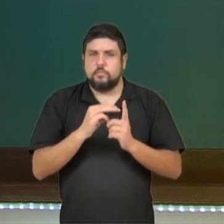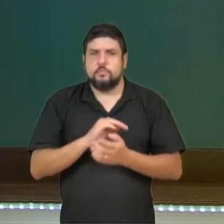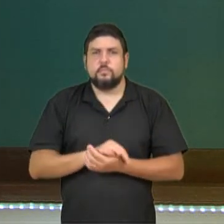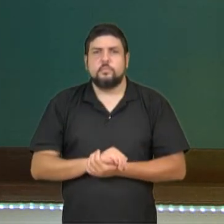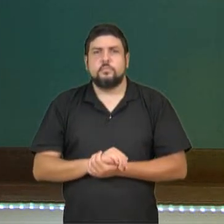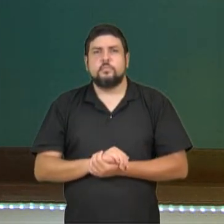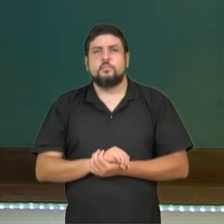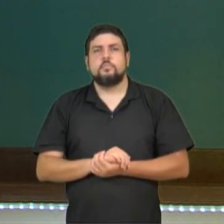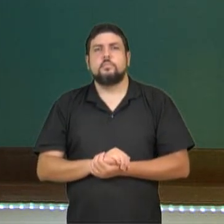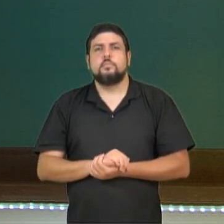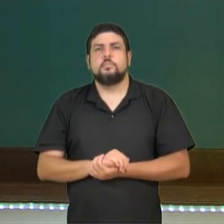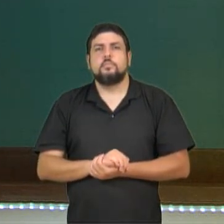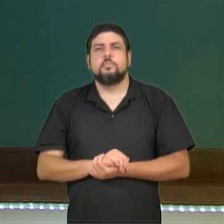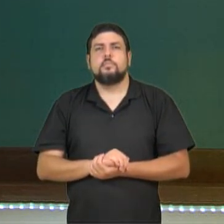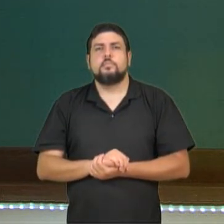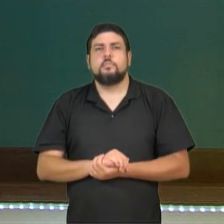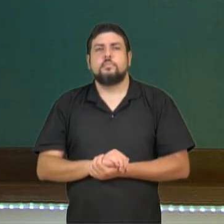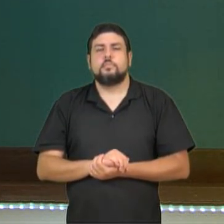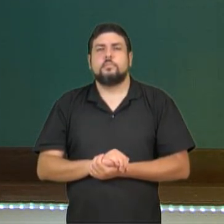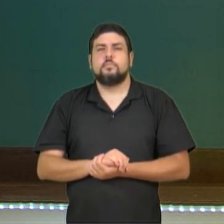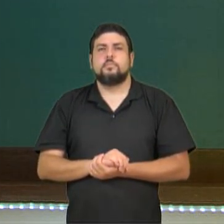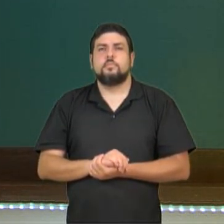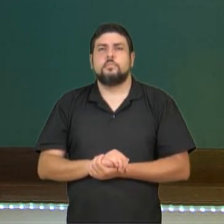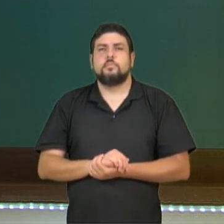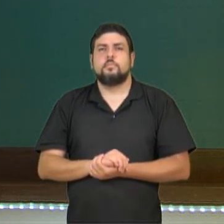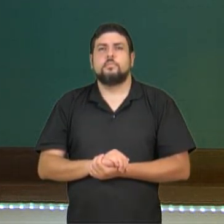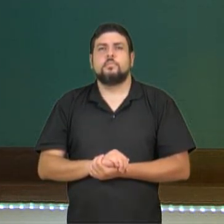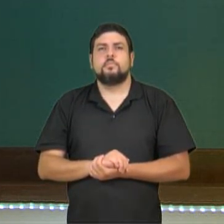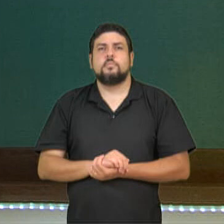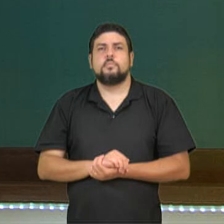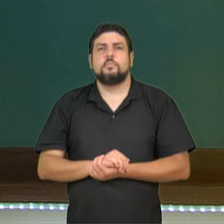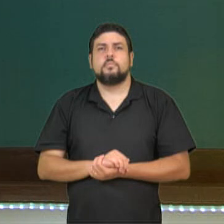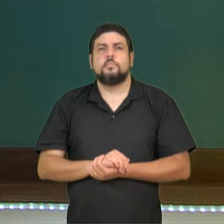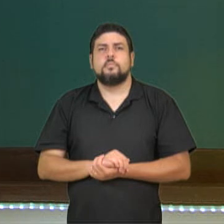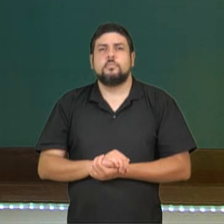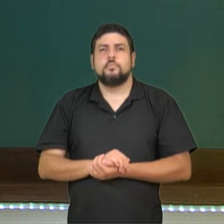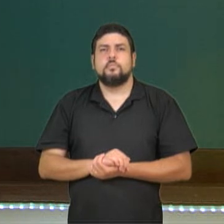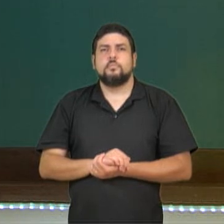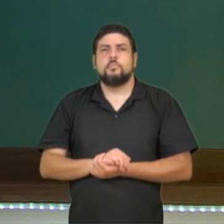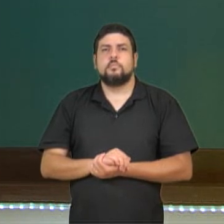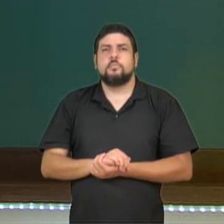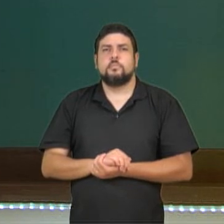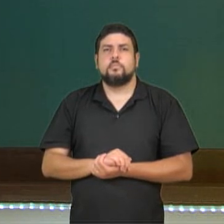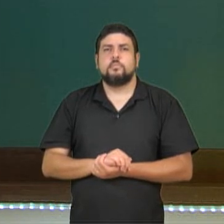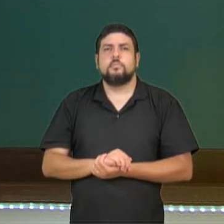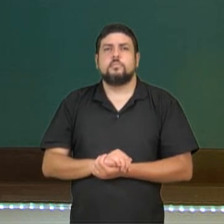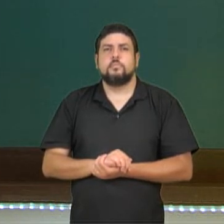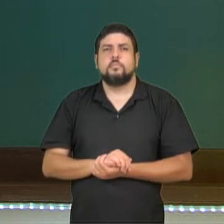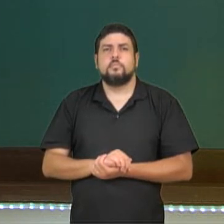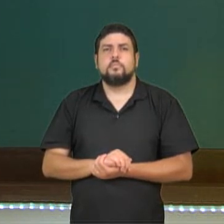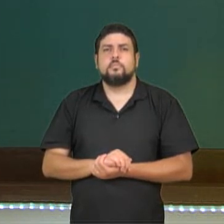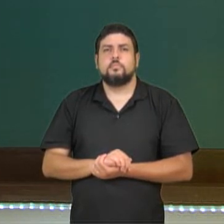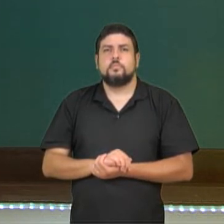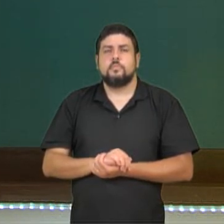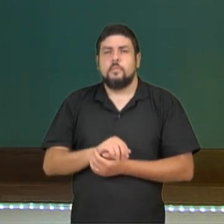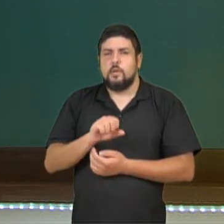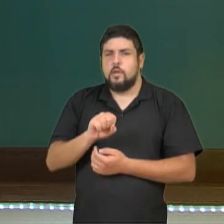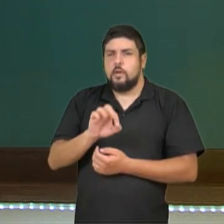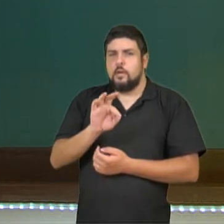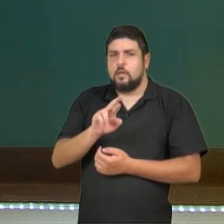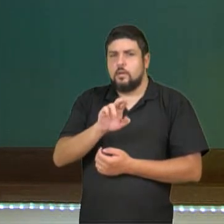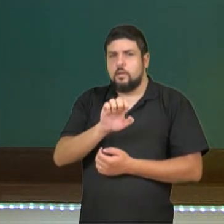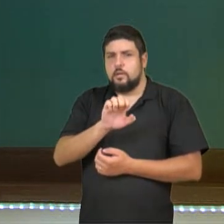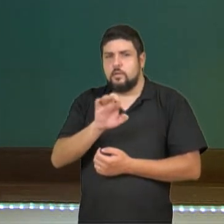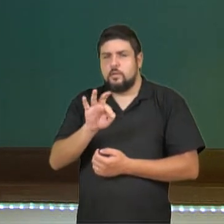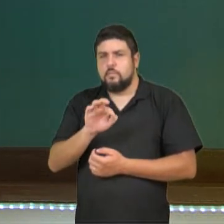o slalom, que é você fazer o percurso através dos cones, geralmente. E o street, que essa é bastante, eu sei que muitos de vocês